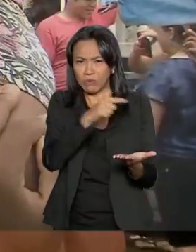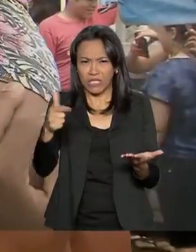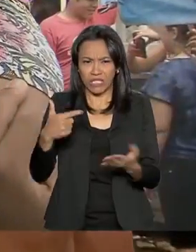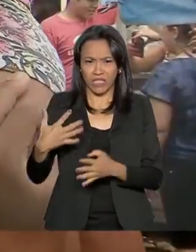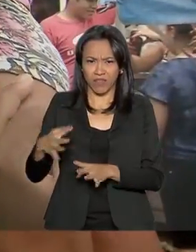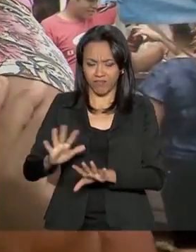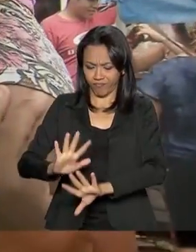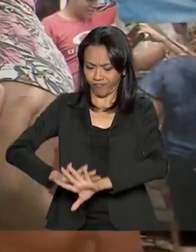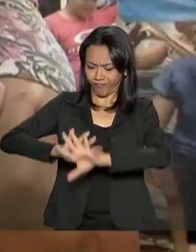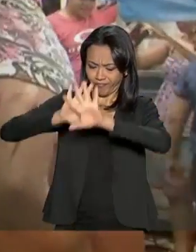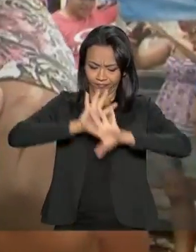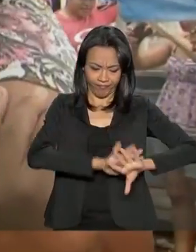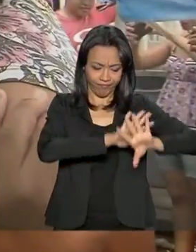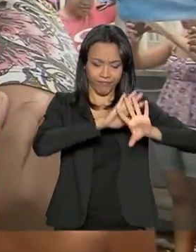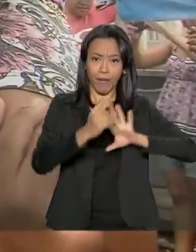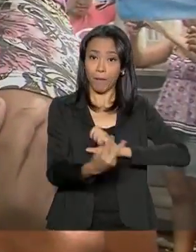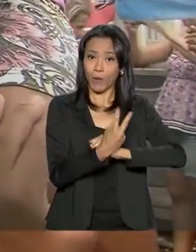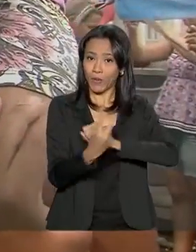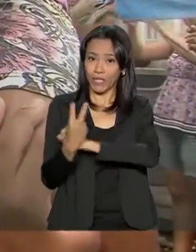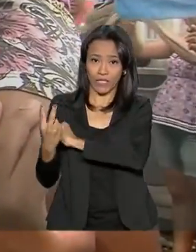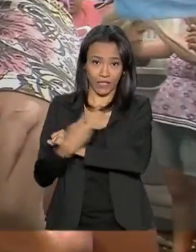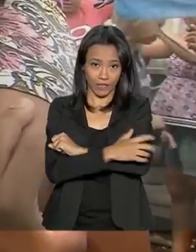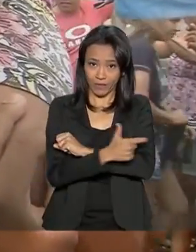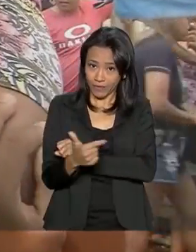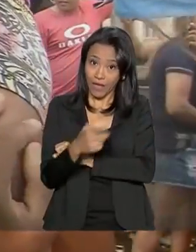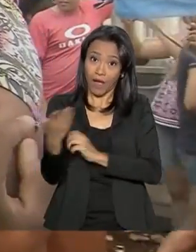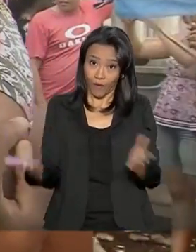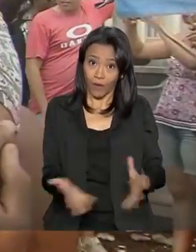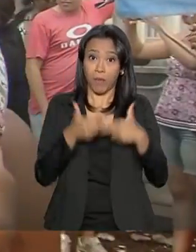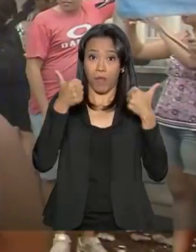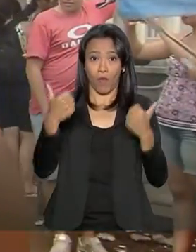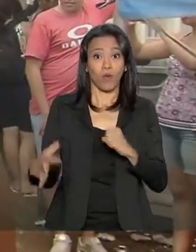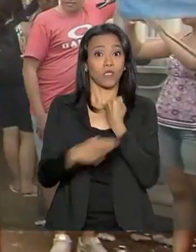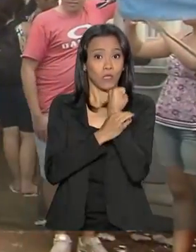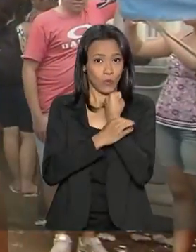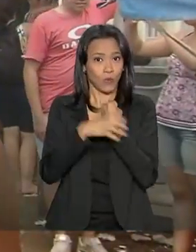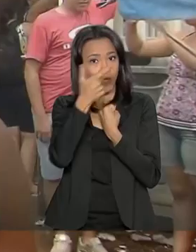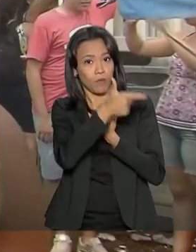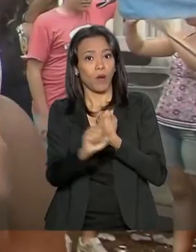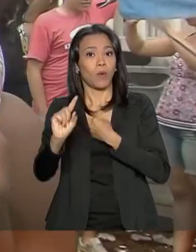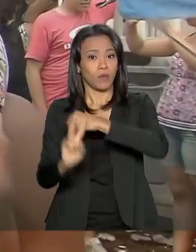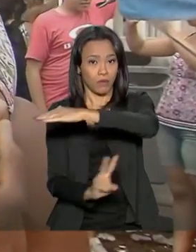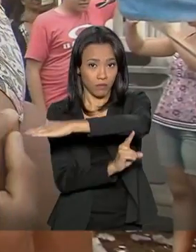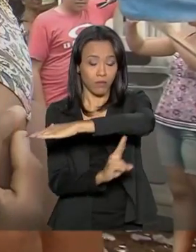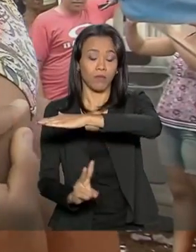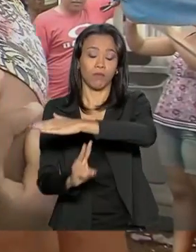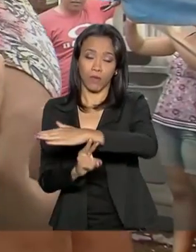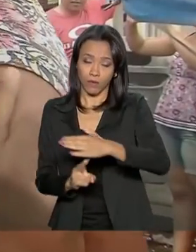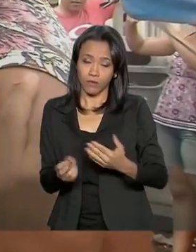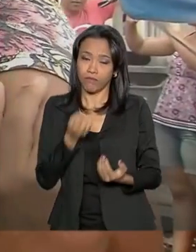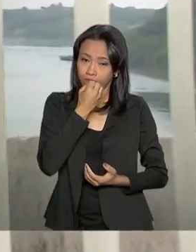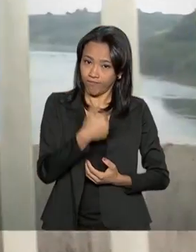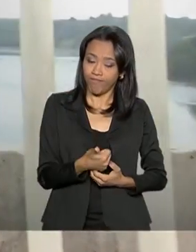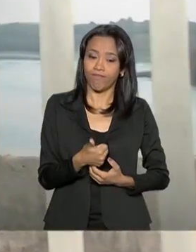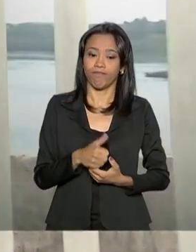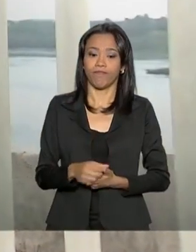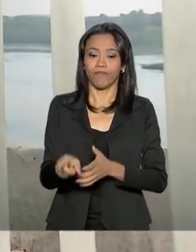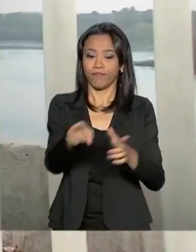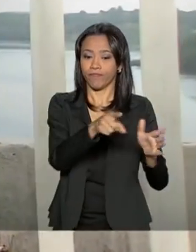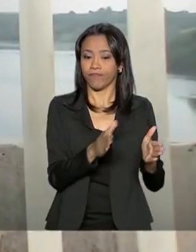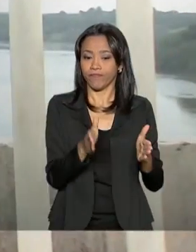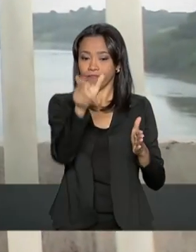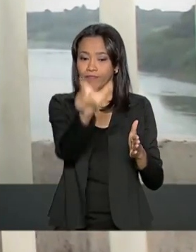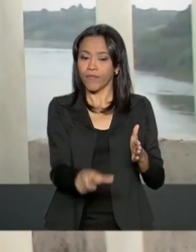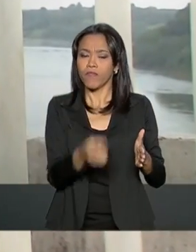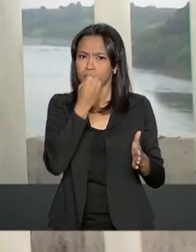nada. E seria bem da hora também se não estasse outra ponte, né? Mais segura, só os pedestres e outros caminhoneiros, seria bem da hora. Ficar bom para